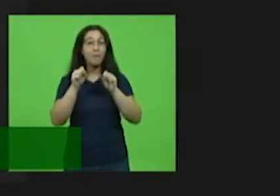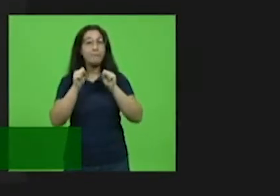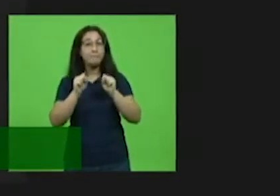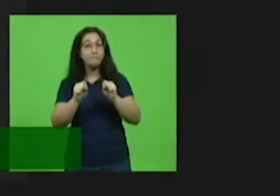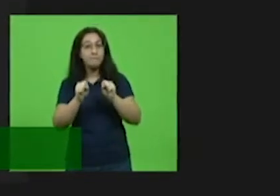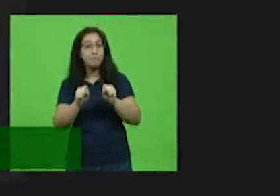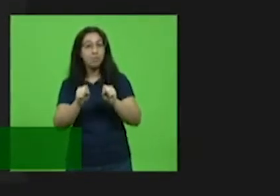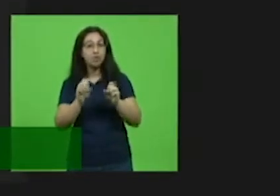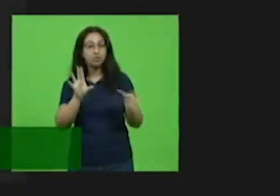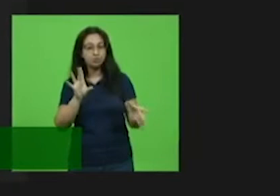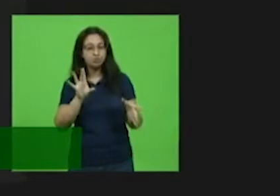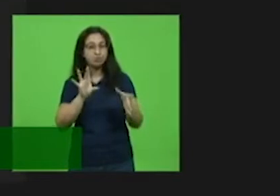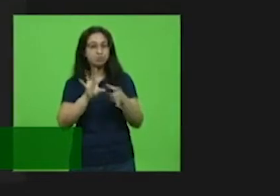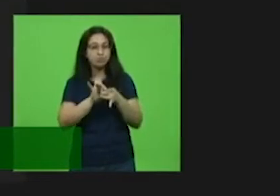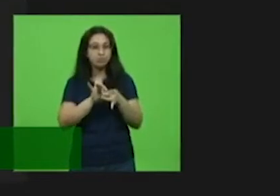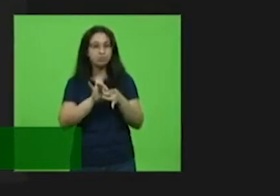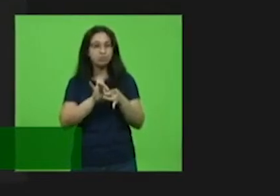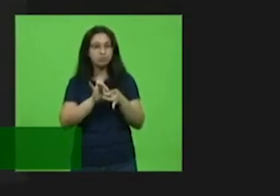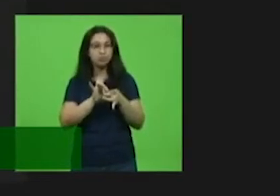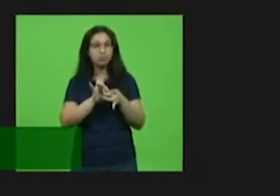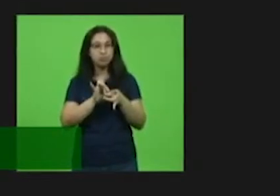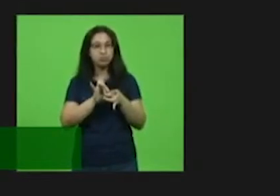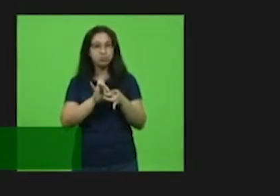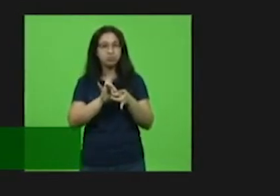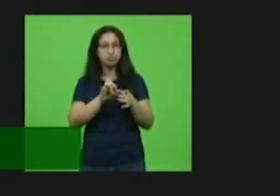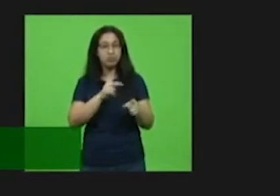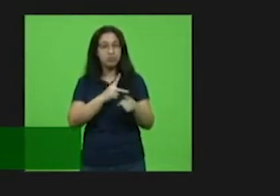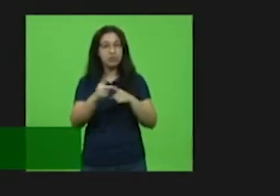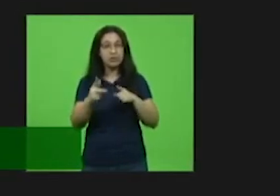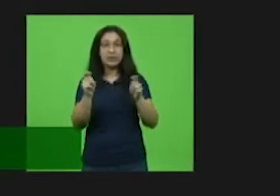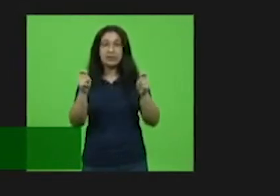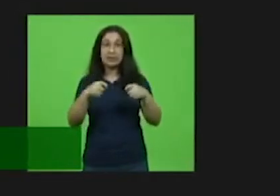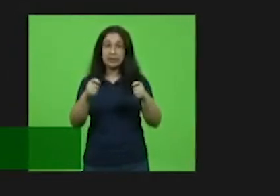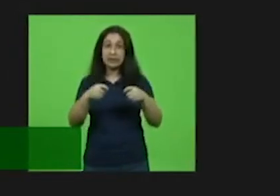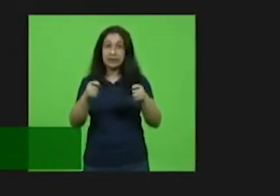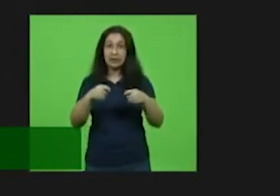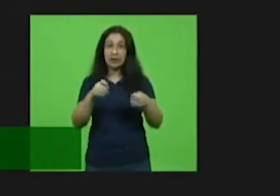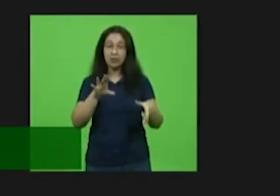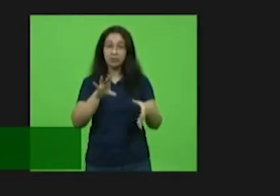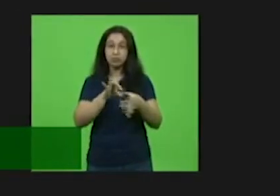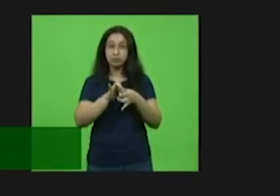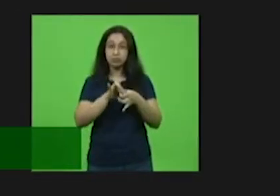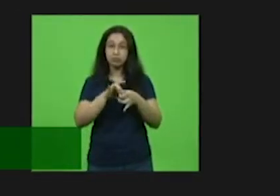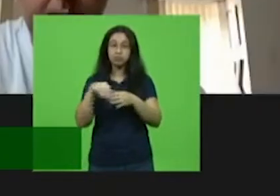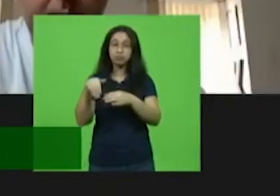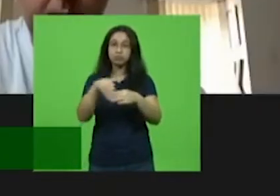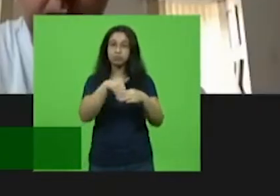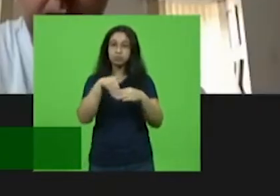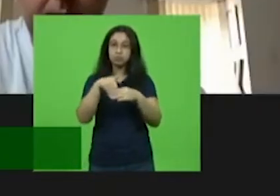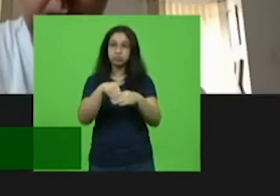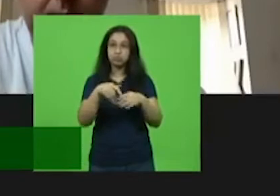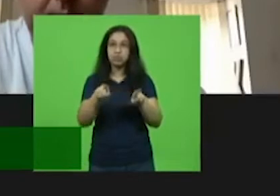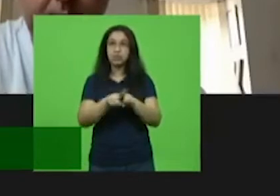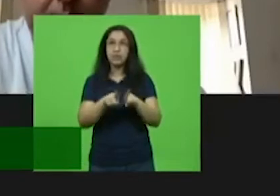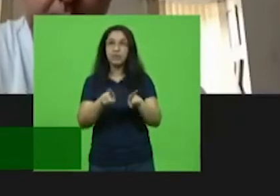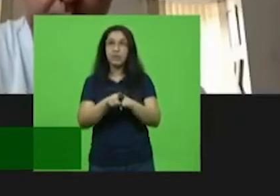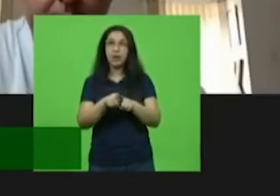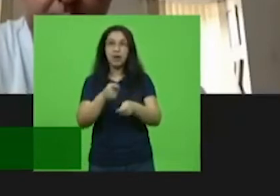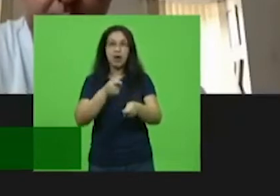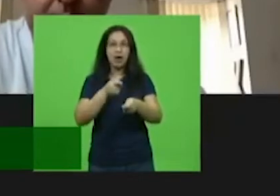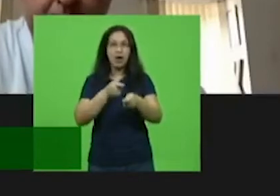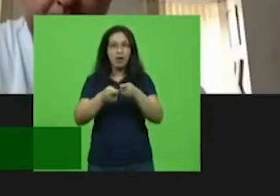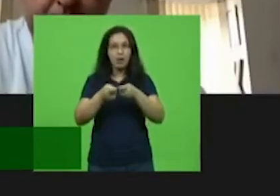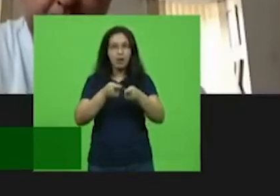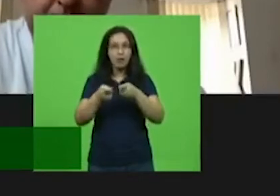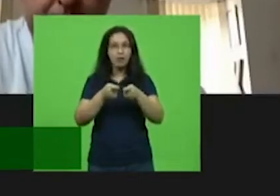unificado, a gente ter uma grande vitória de unificação de eleições, teremos a economia e um salto,